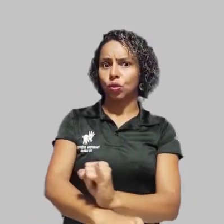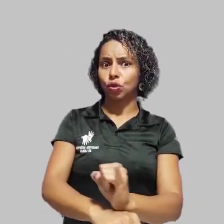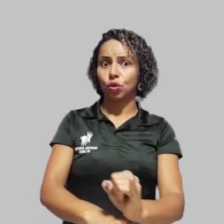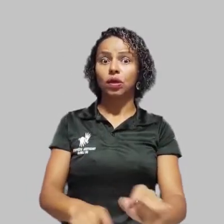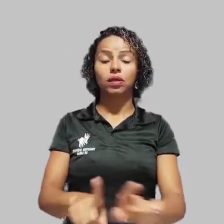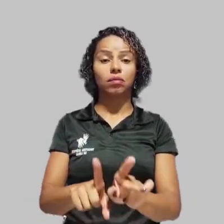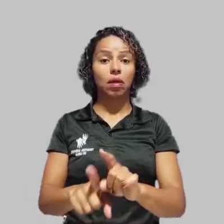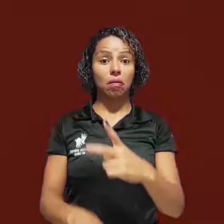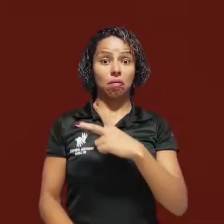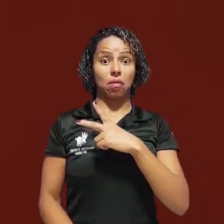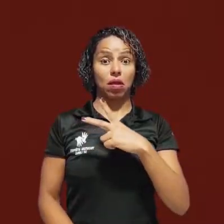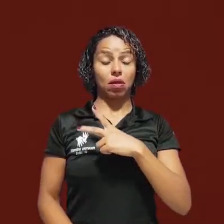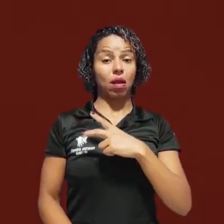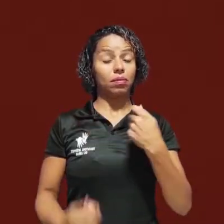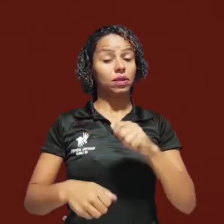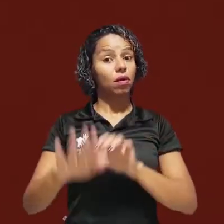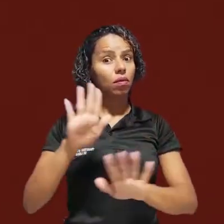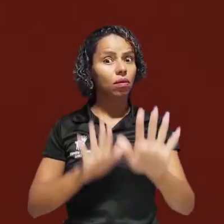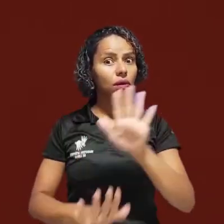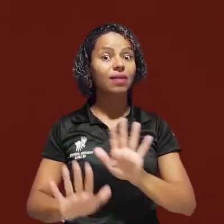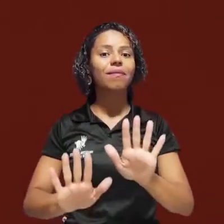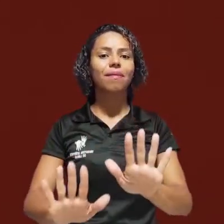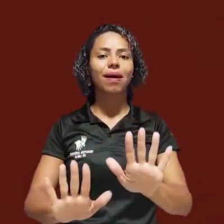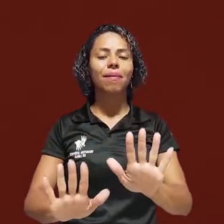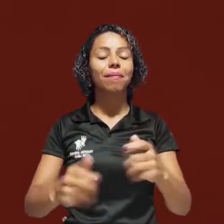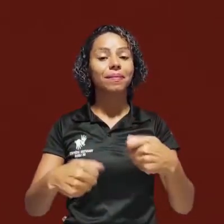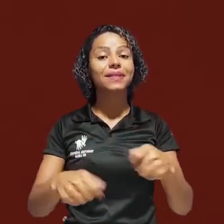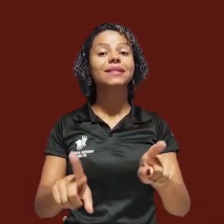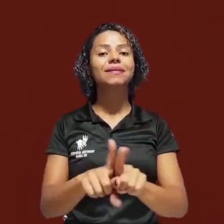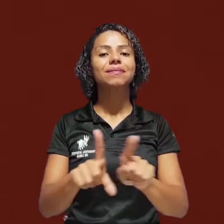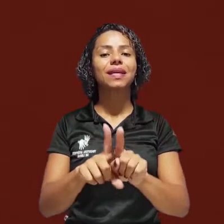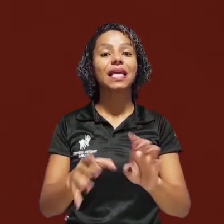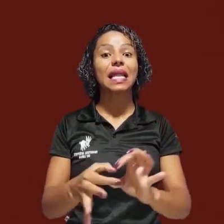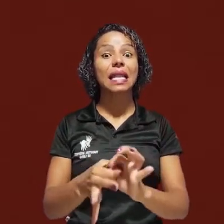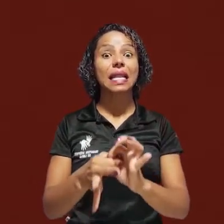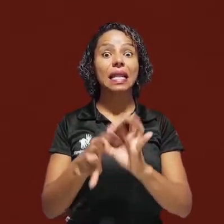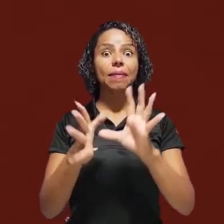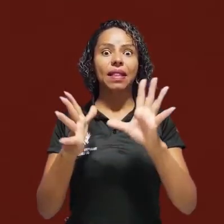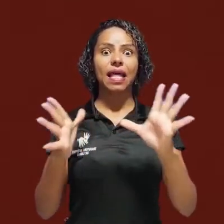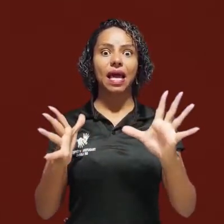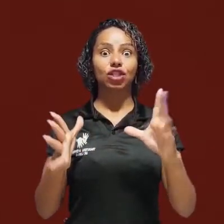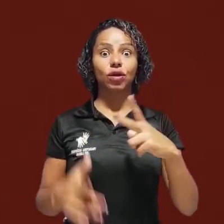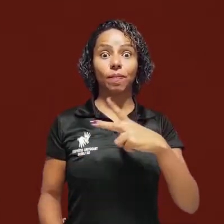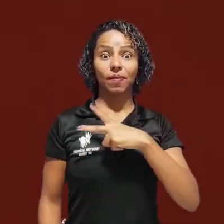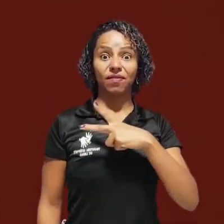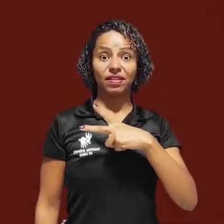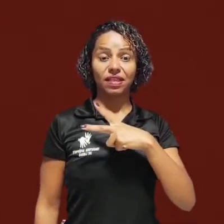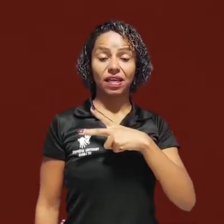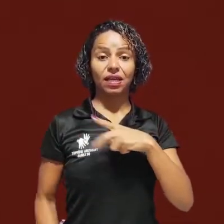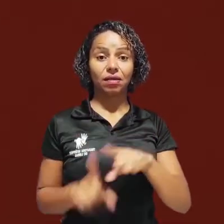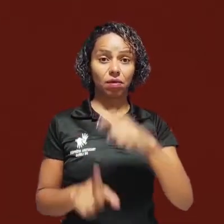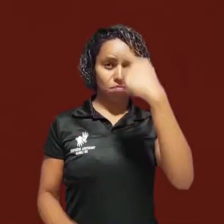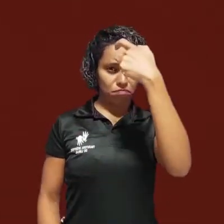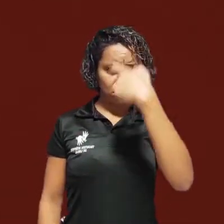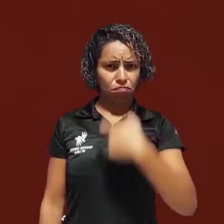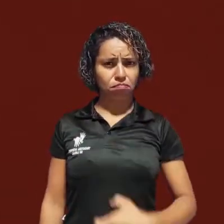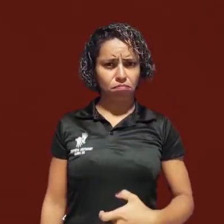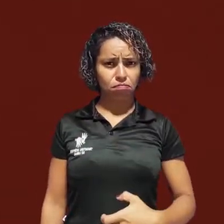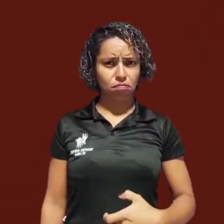o tratamento de dados. O objetivo é preservar a liberdade, a privacidade e a